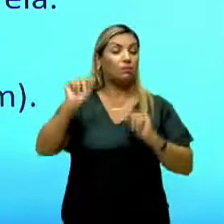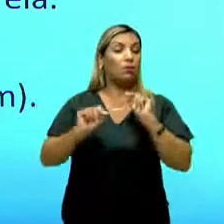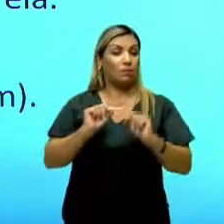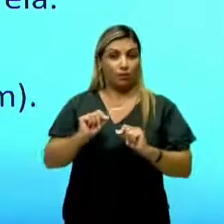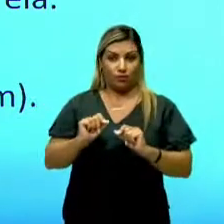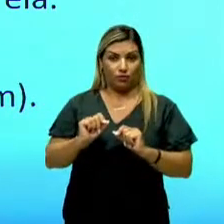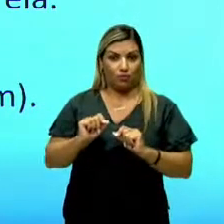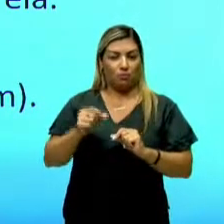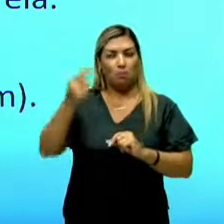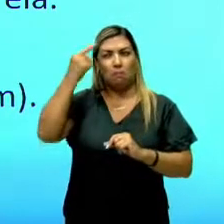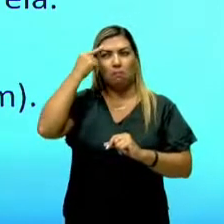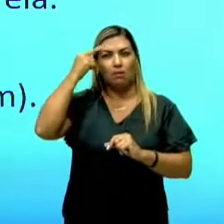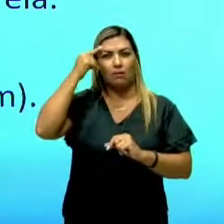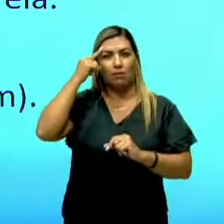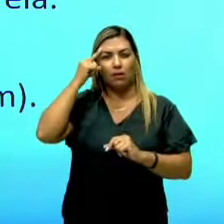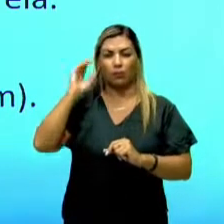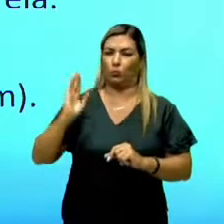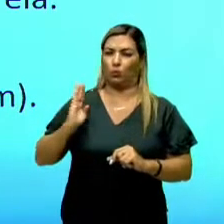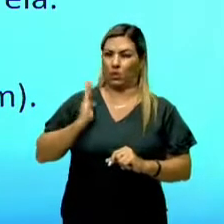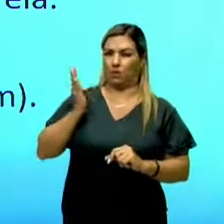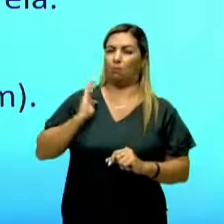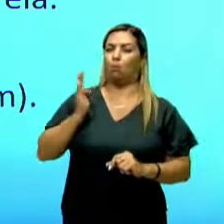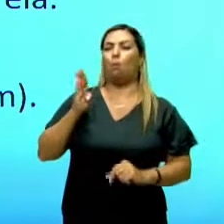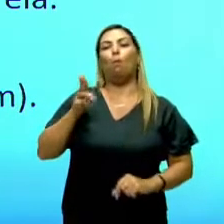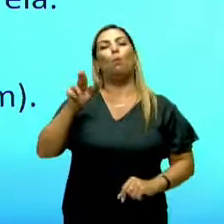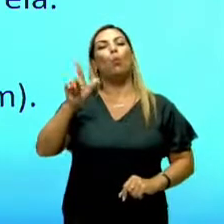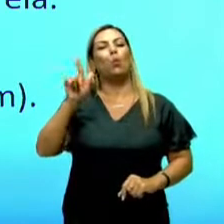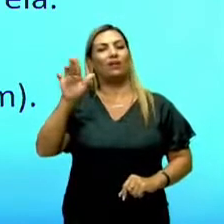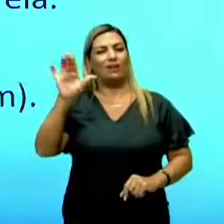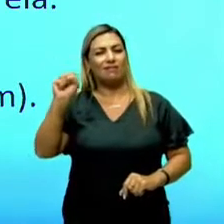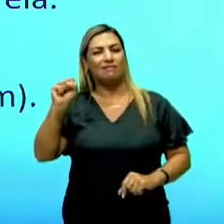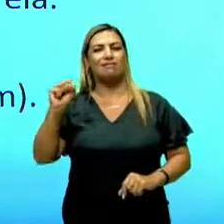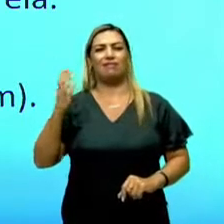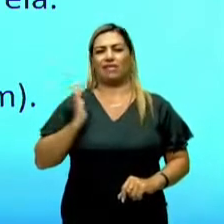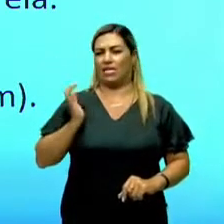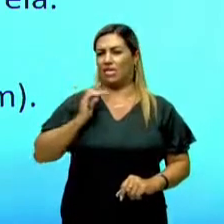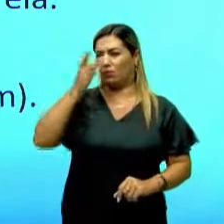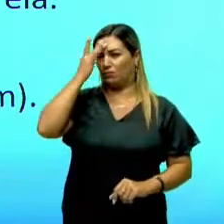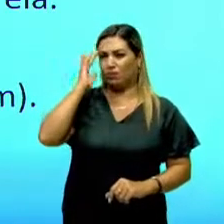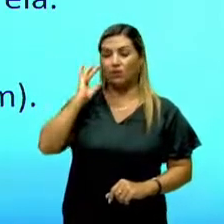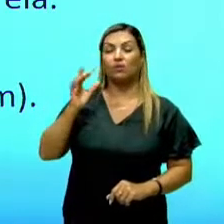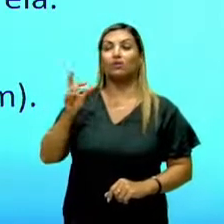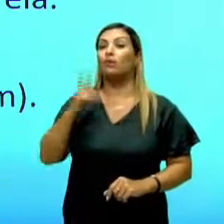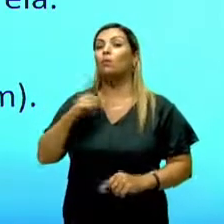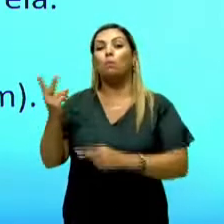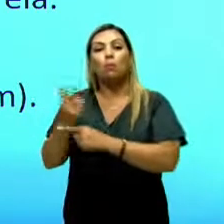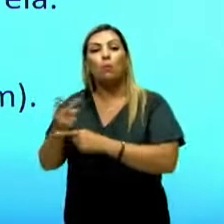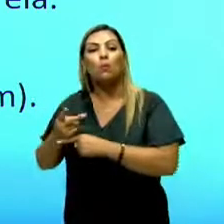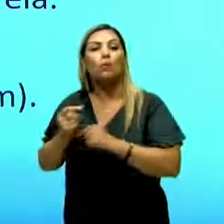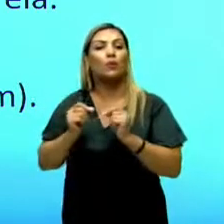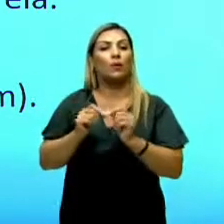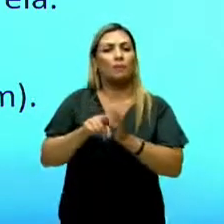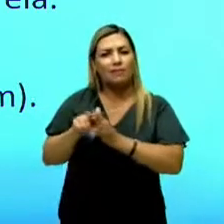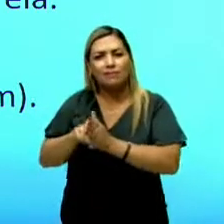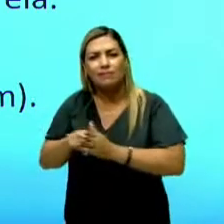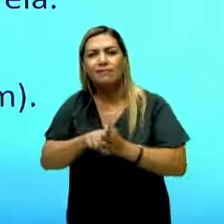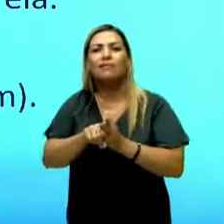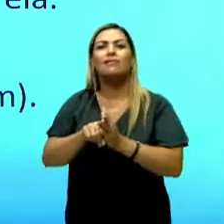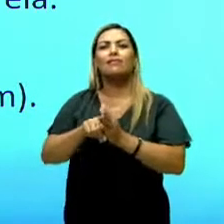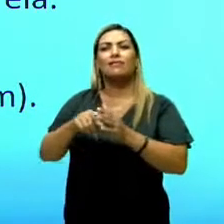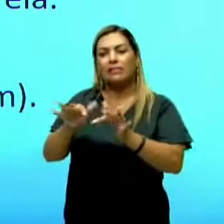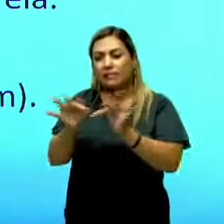ao pensamento burguês. Vai se buscar algo mais simples, ou seja, uma